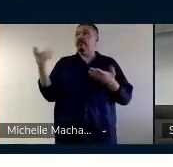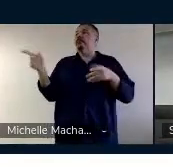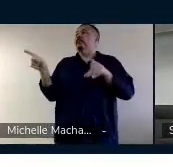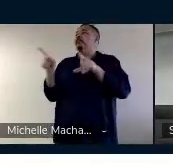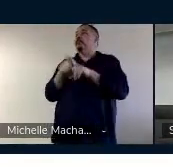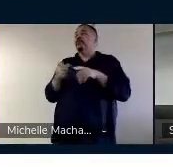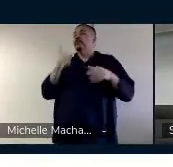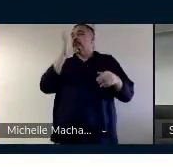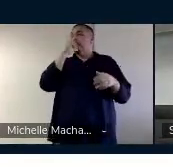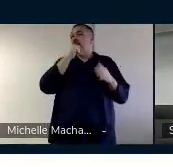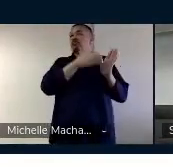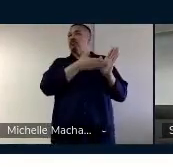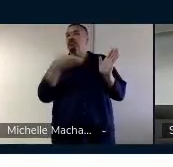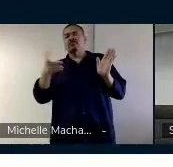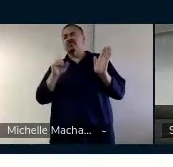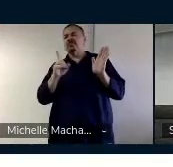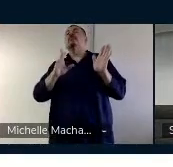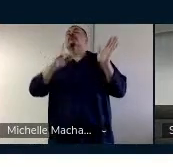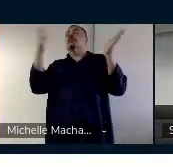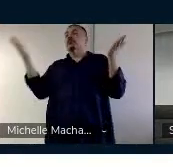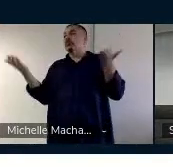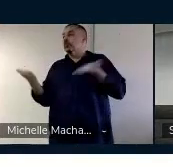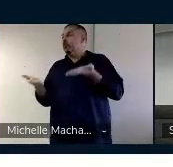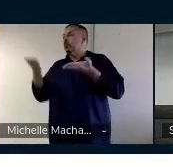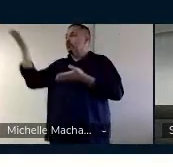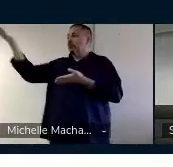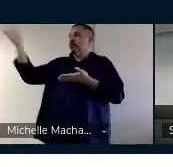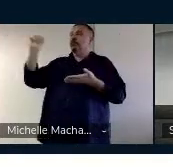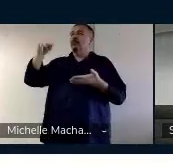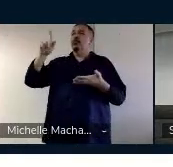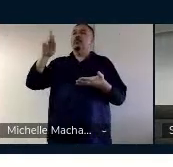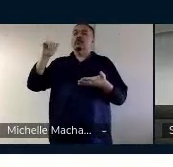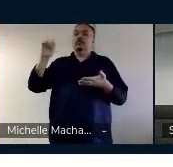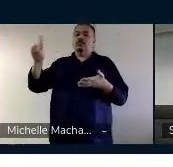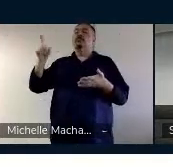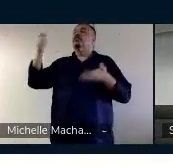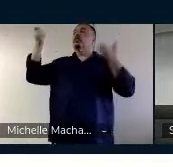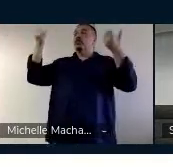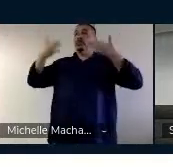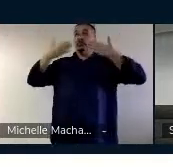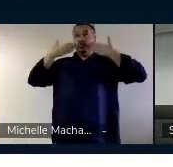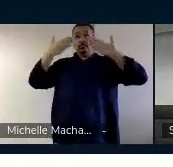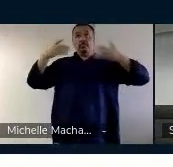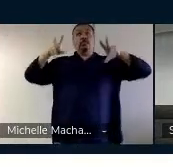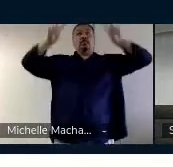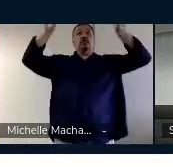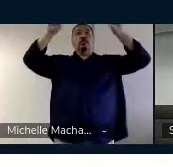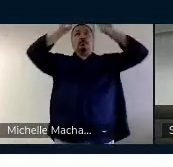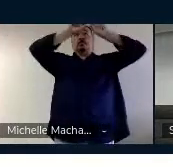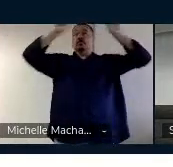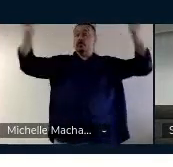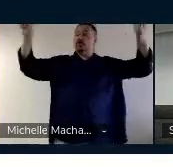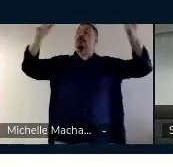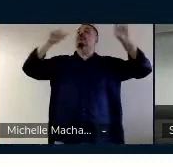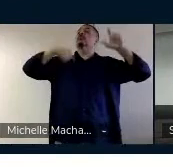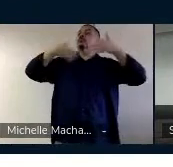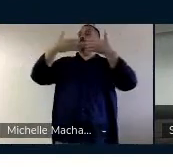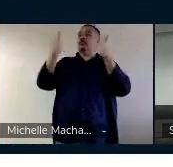agora, sem mais delongas, vou passar a palavra para a Ingrid se apresentar, falar o título do trabalho dela e está aberta essa sessão.